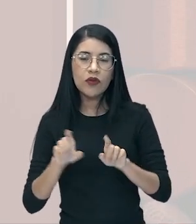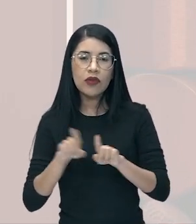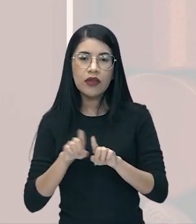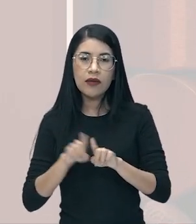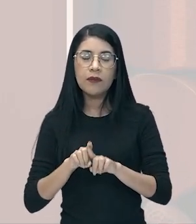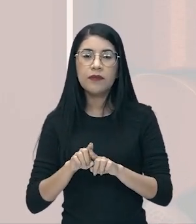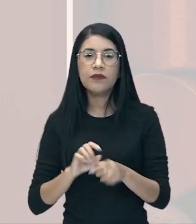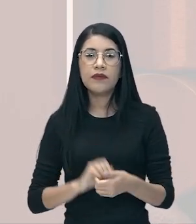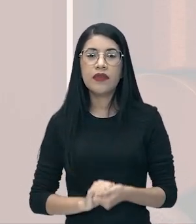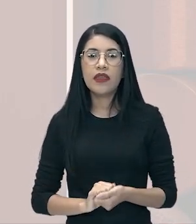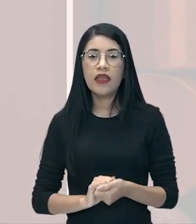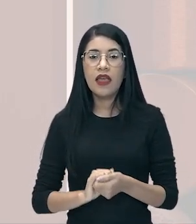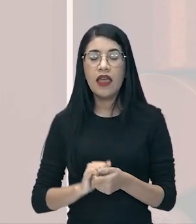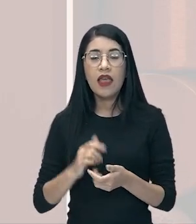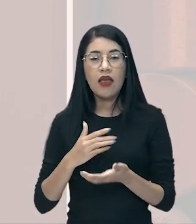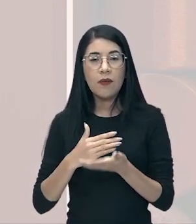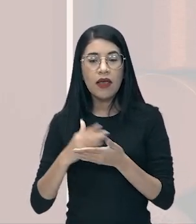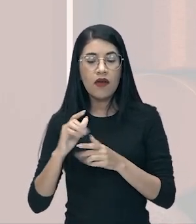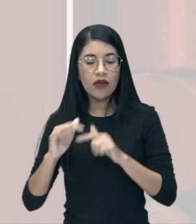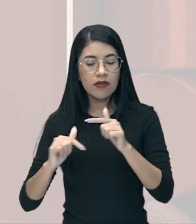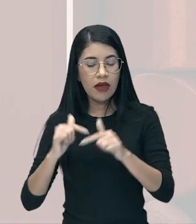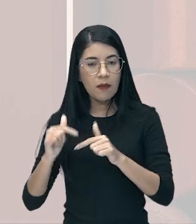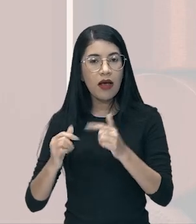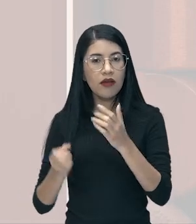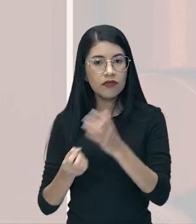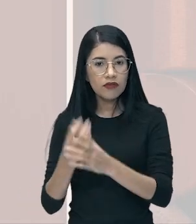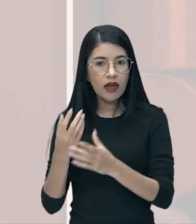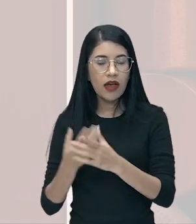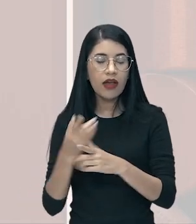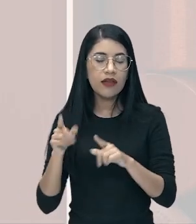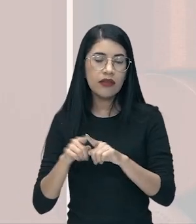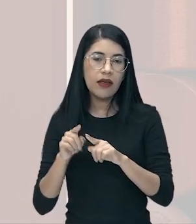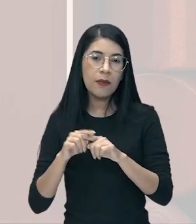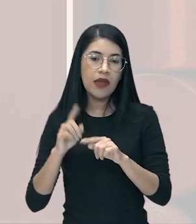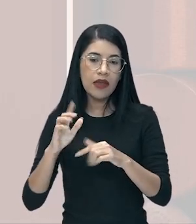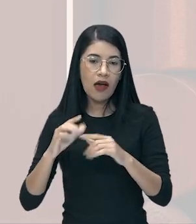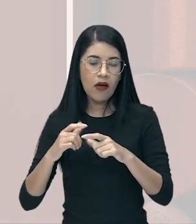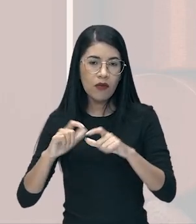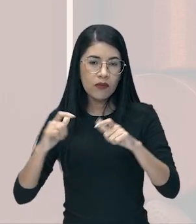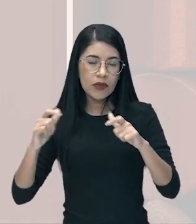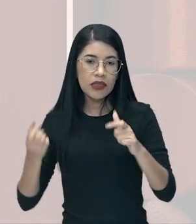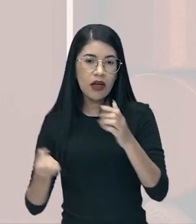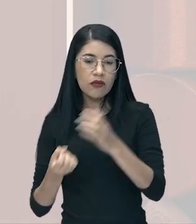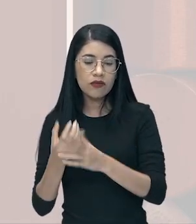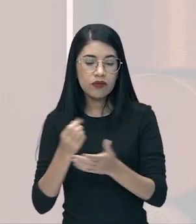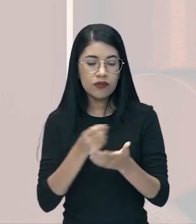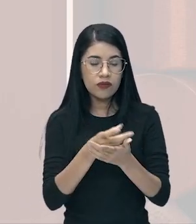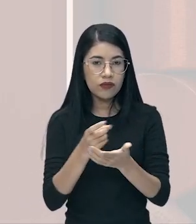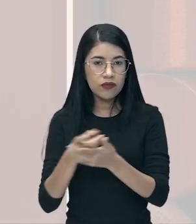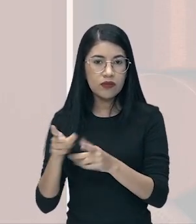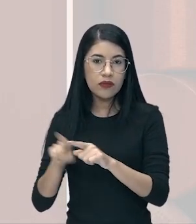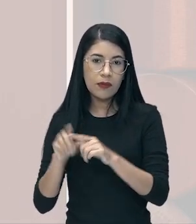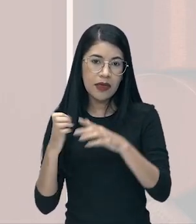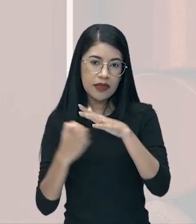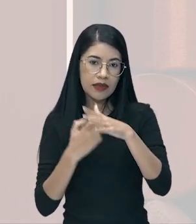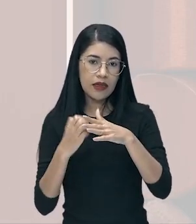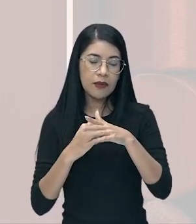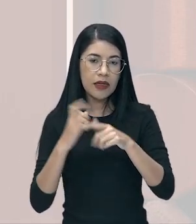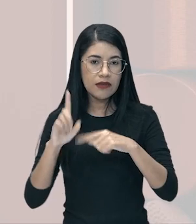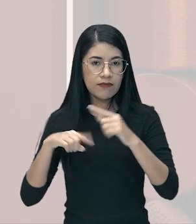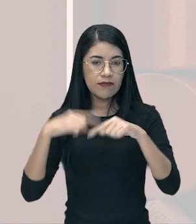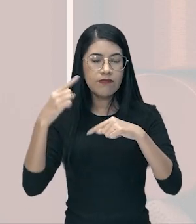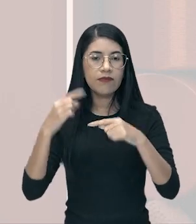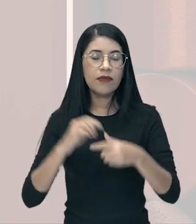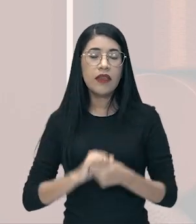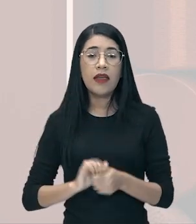emprego e alavancaria mais uma vez o consumo e também as grandes empresas. Só que o resultado não